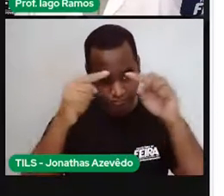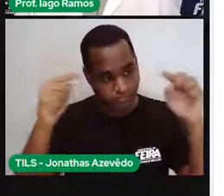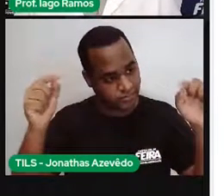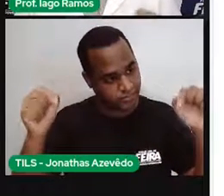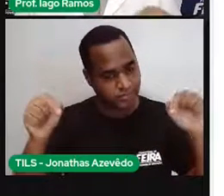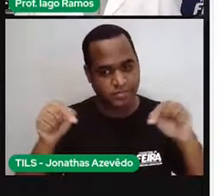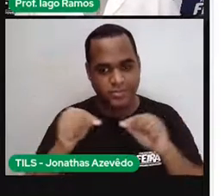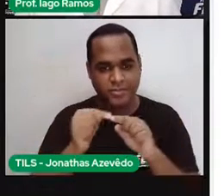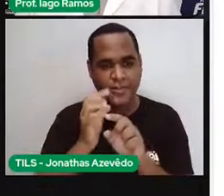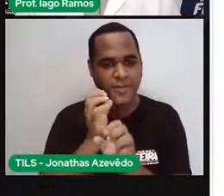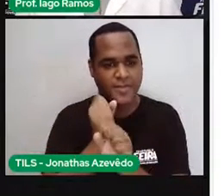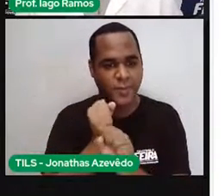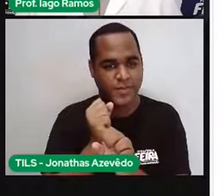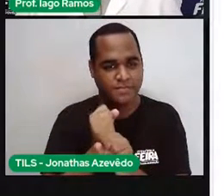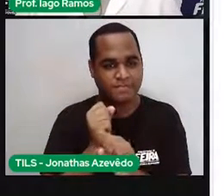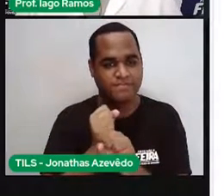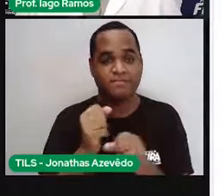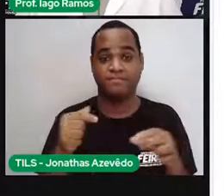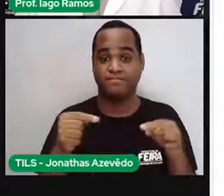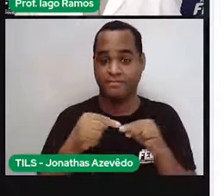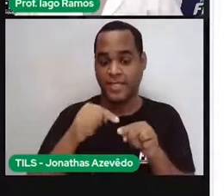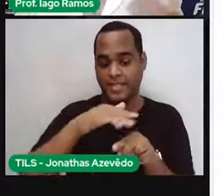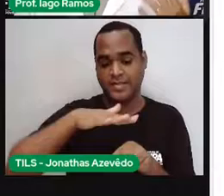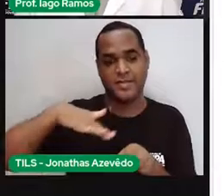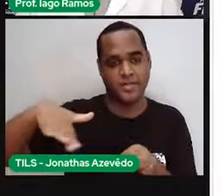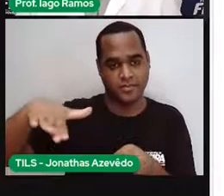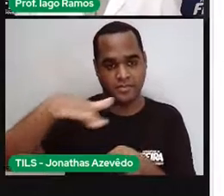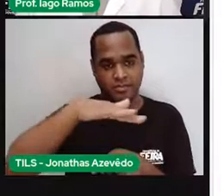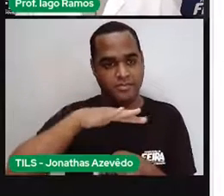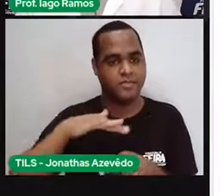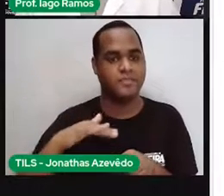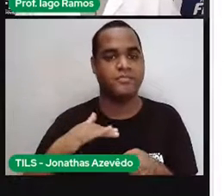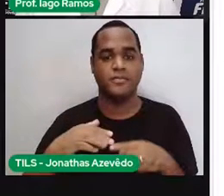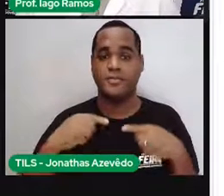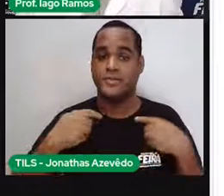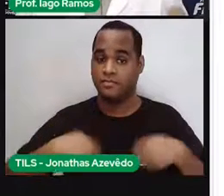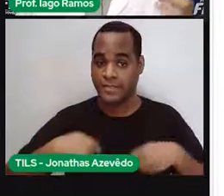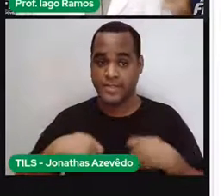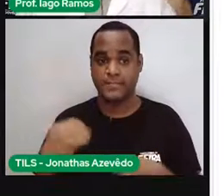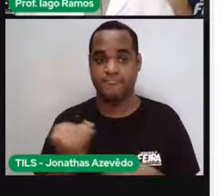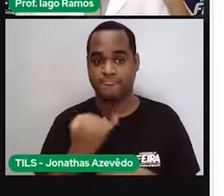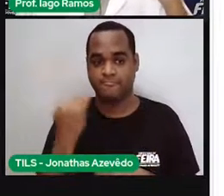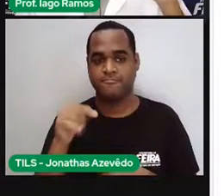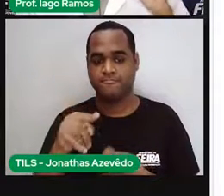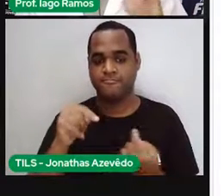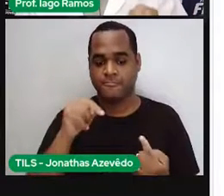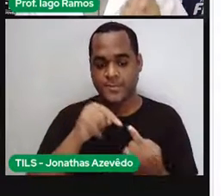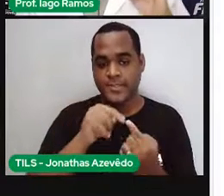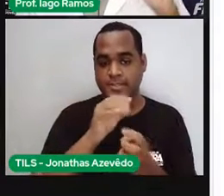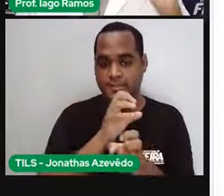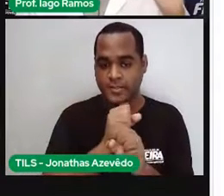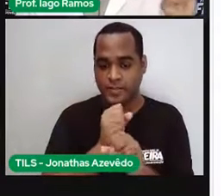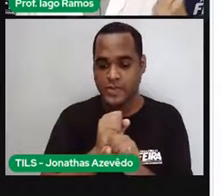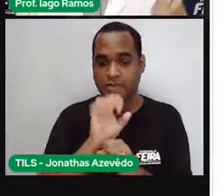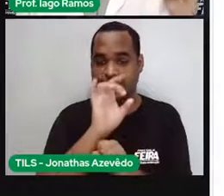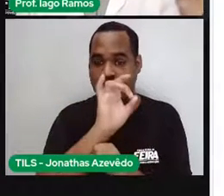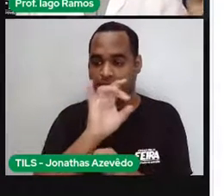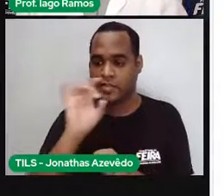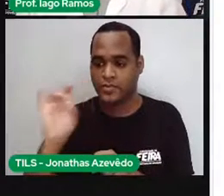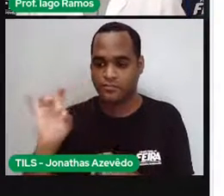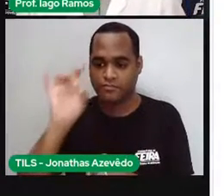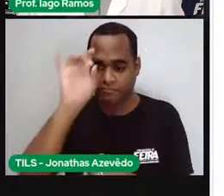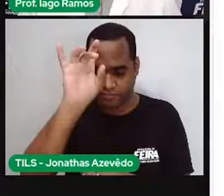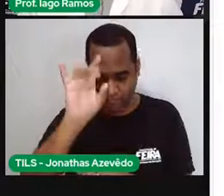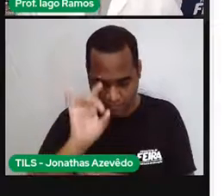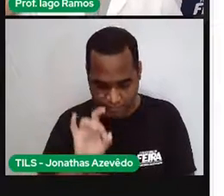soma. Então, esse é o cálculo do perímetro. Precisa calcular perímetro, vai pegar as medidas dos lados da